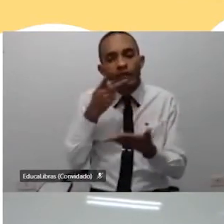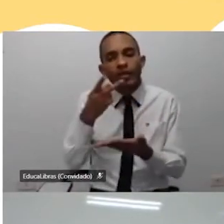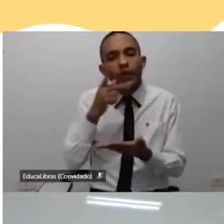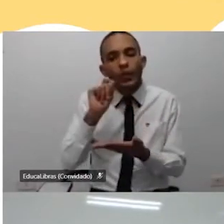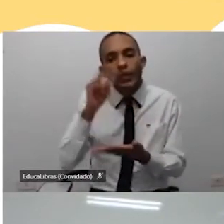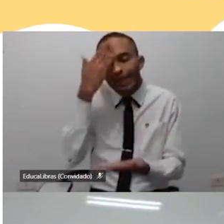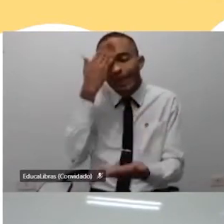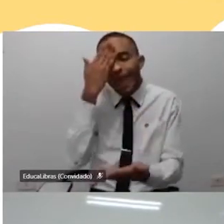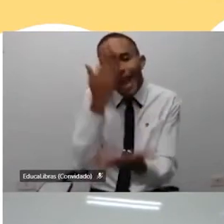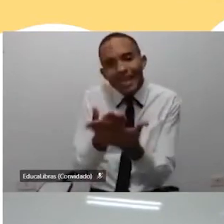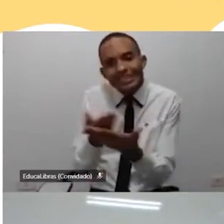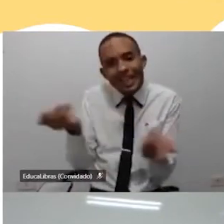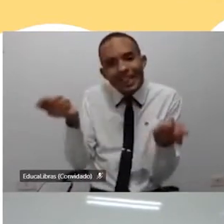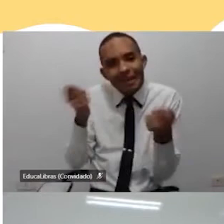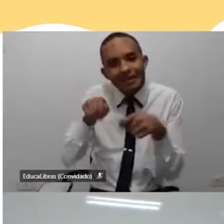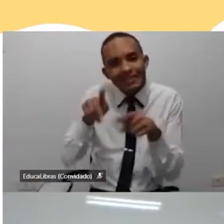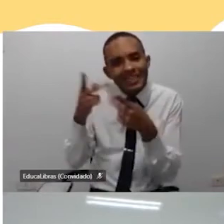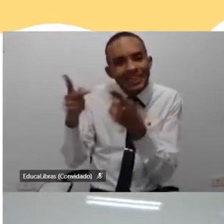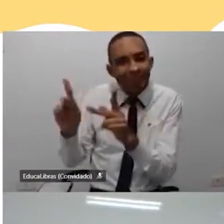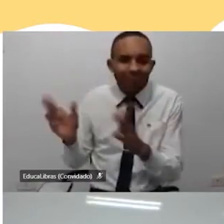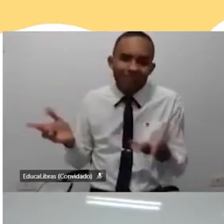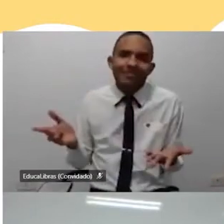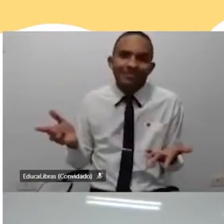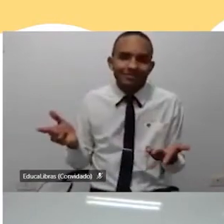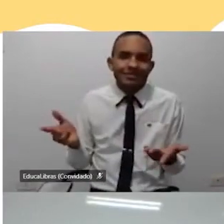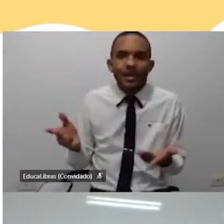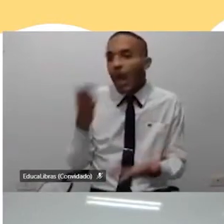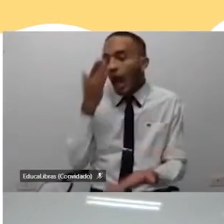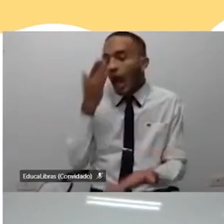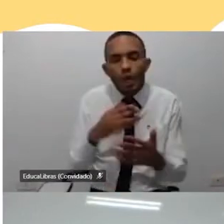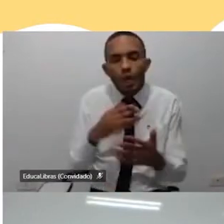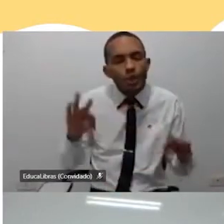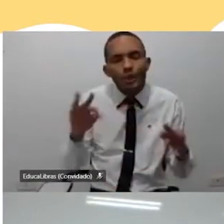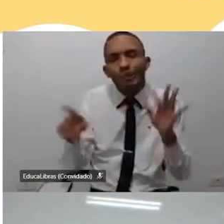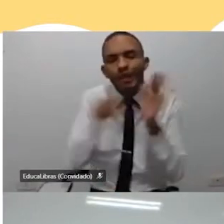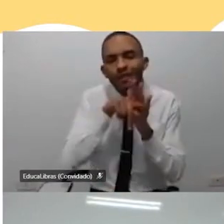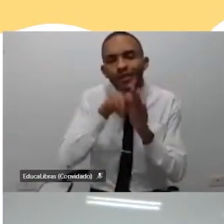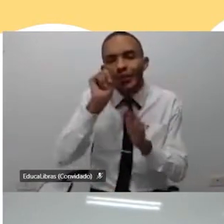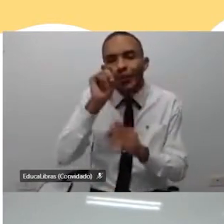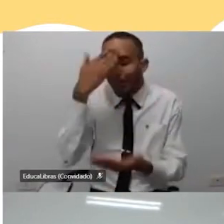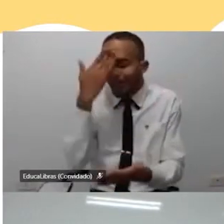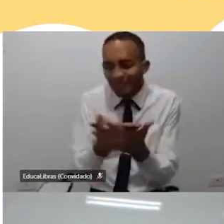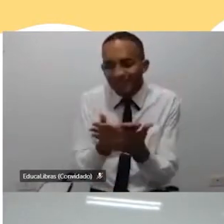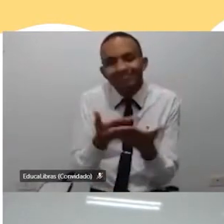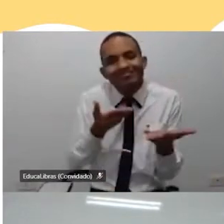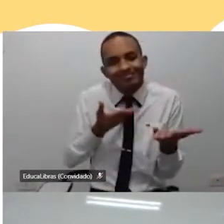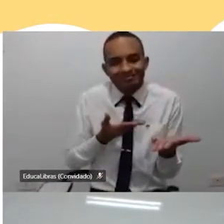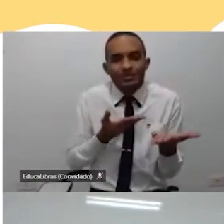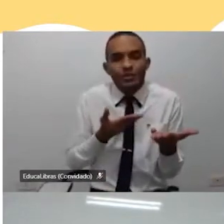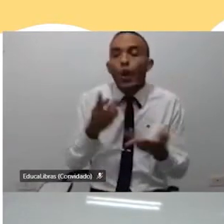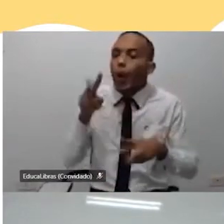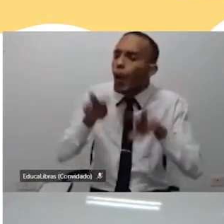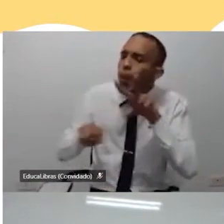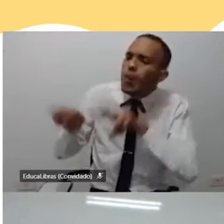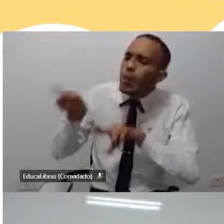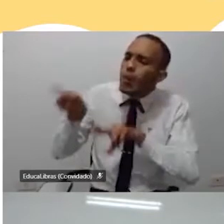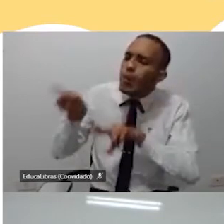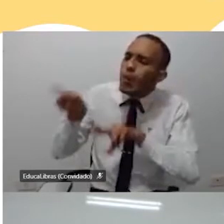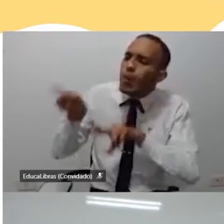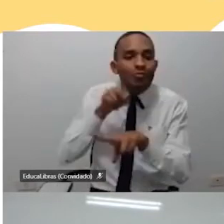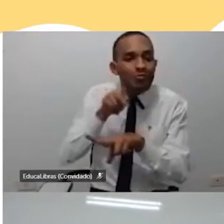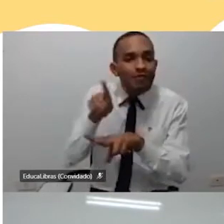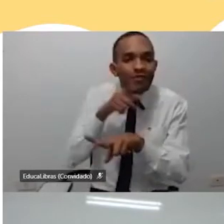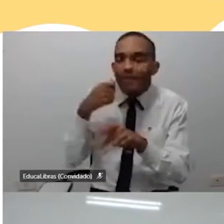é o acreditar na capacidade deles. Tudo isso passa pelo acreditar. Então, o olhar do educador